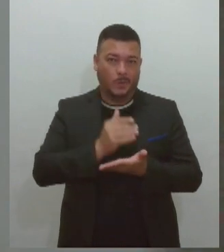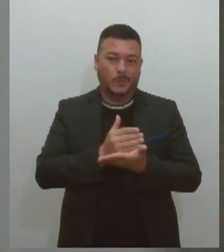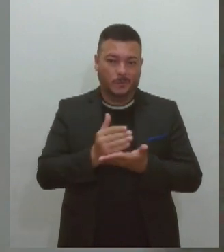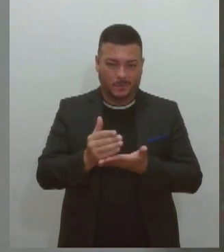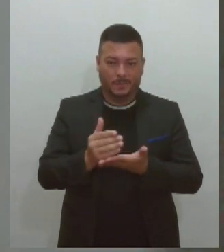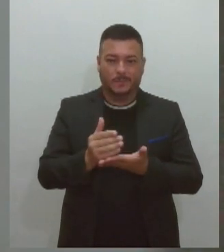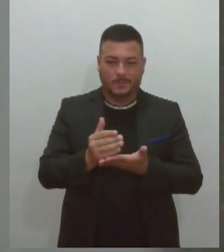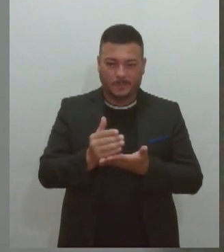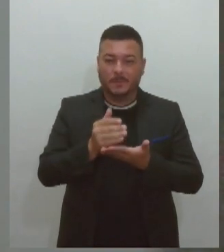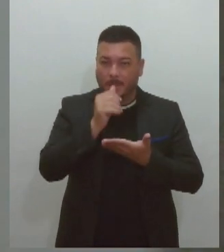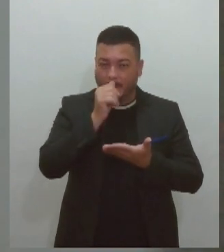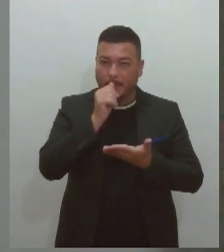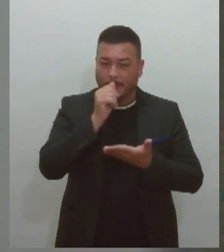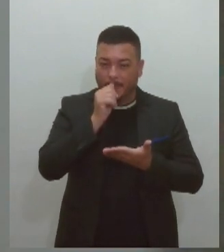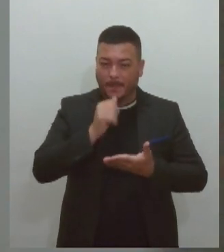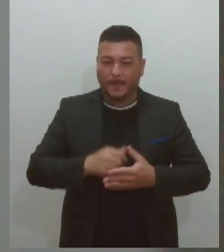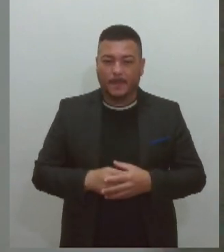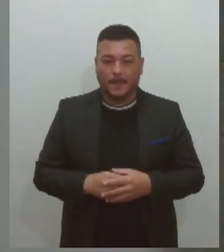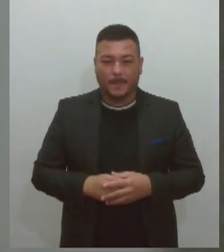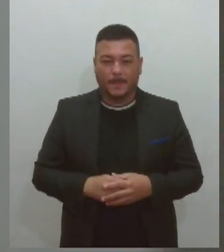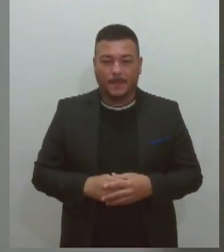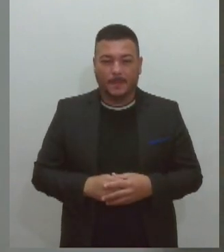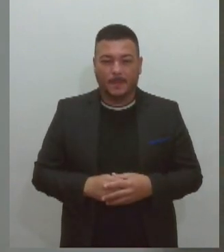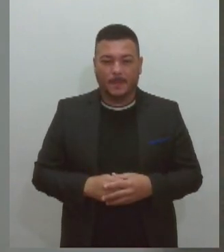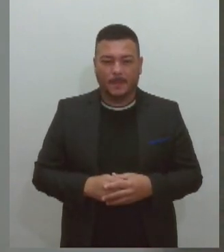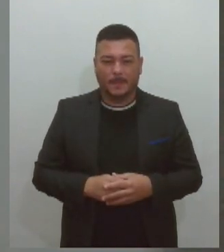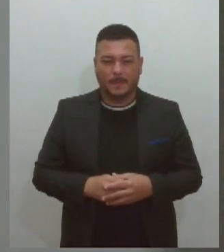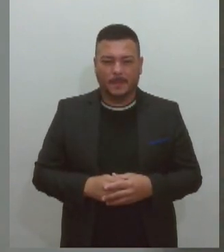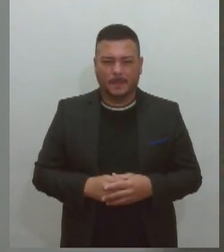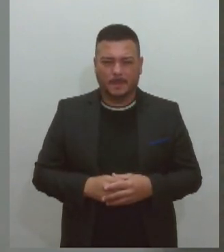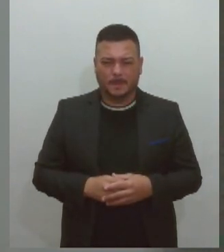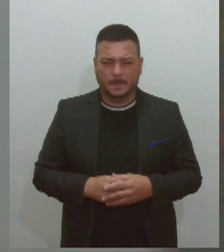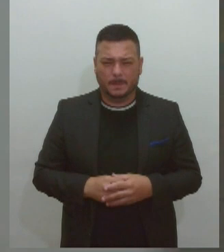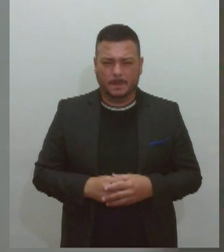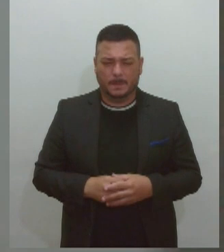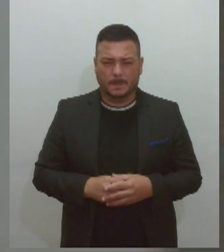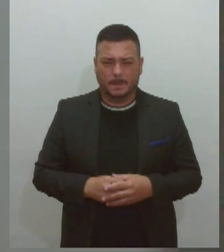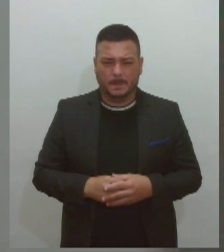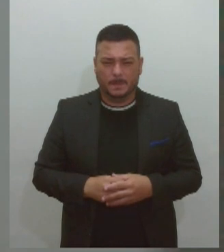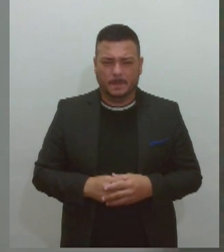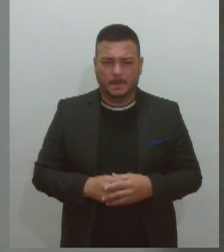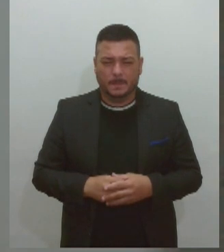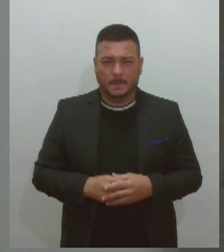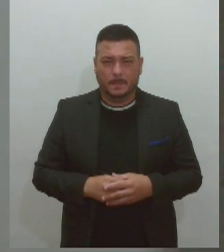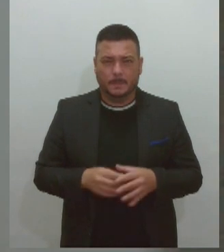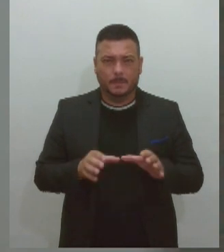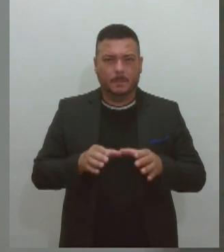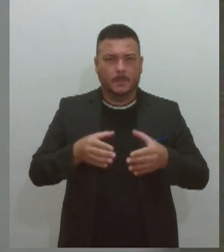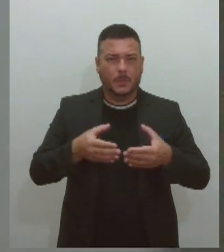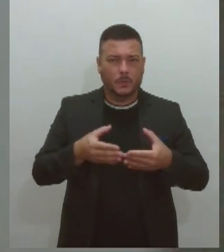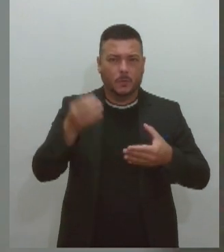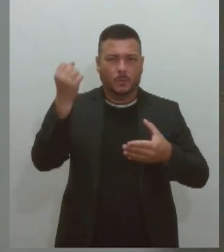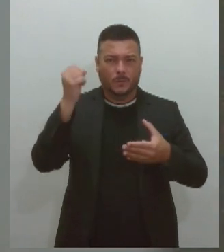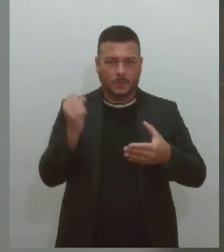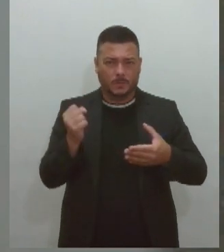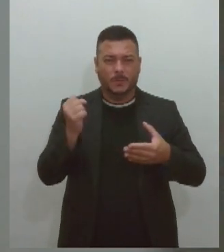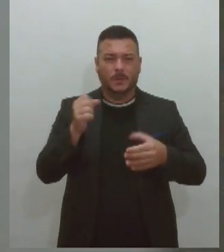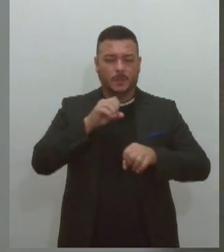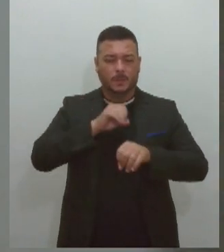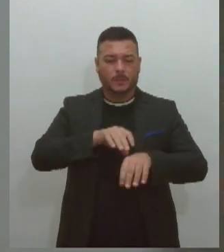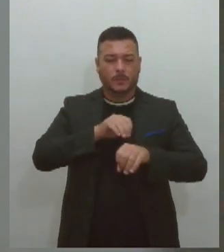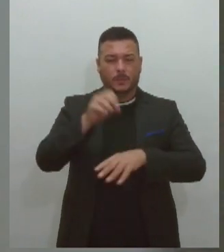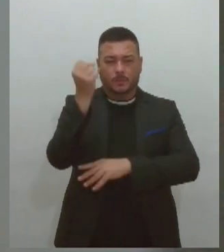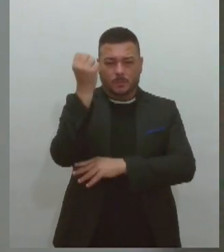encontro da REASE, a Rede Sergipana de Educação Ambiental. Também hoje